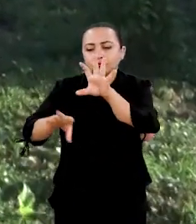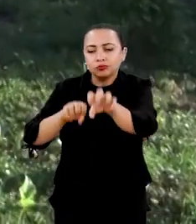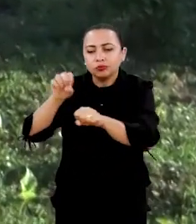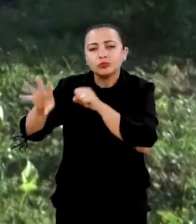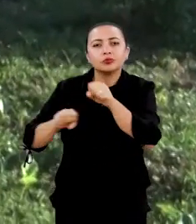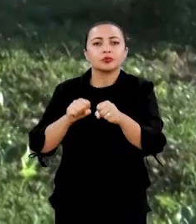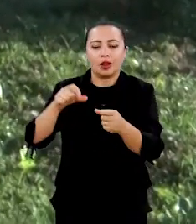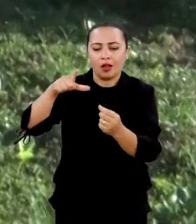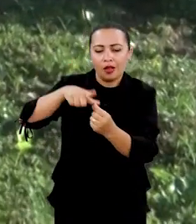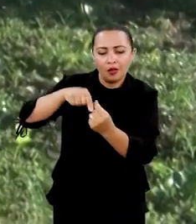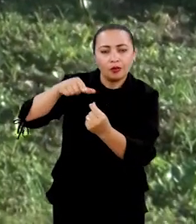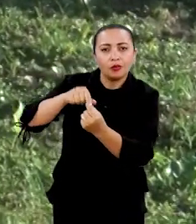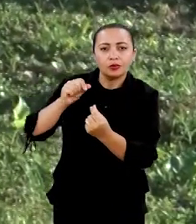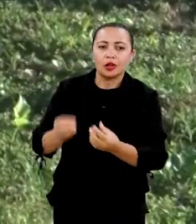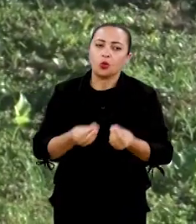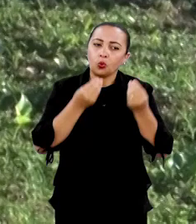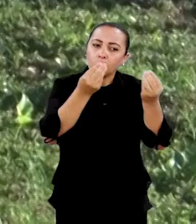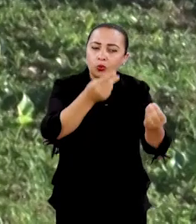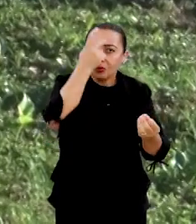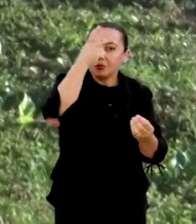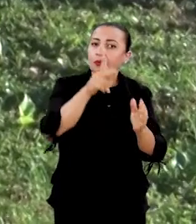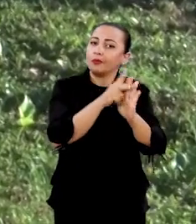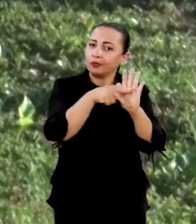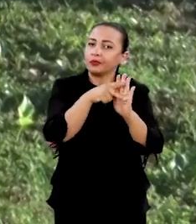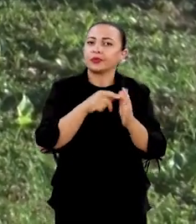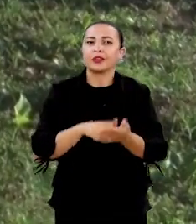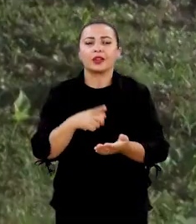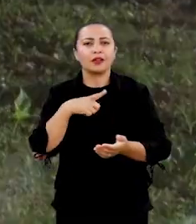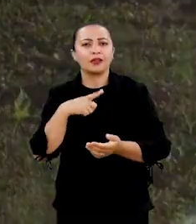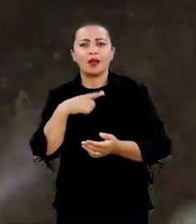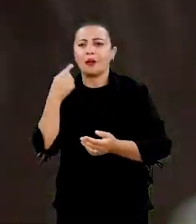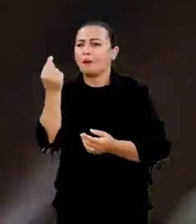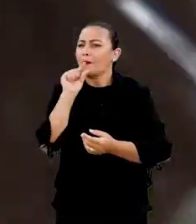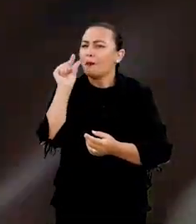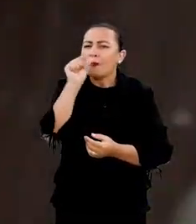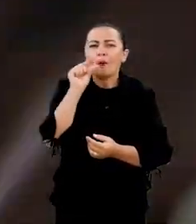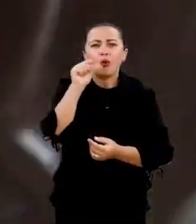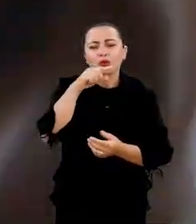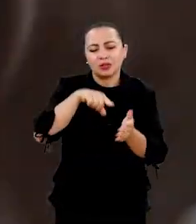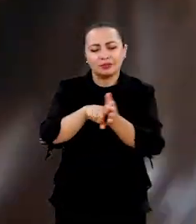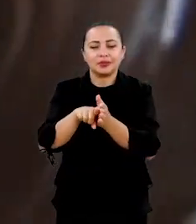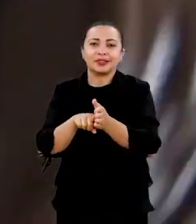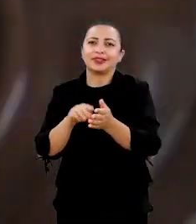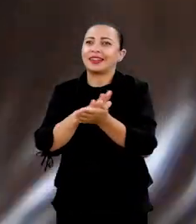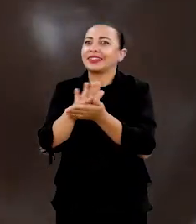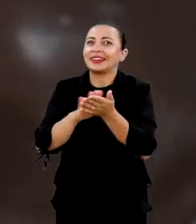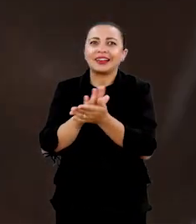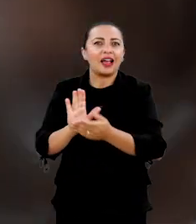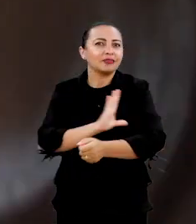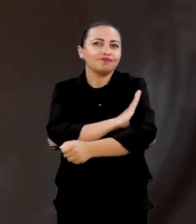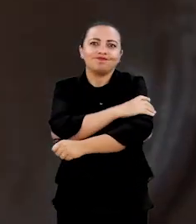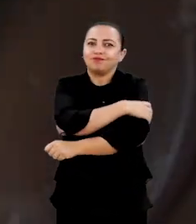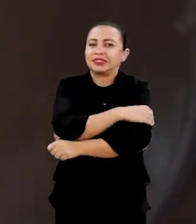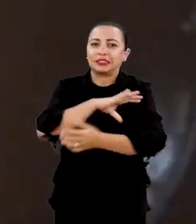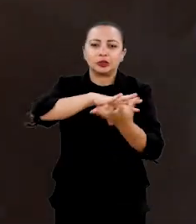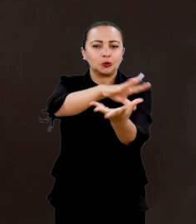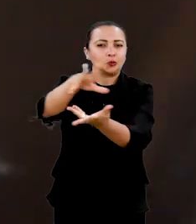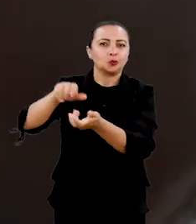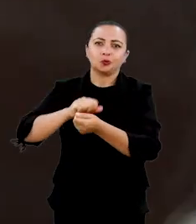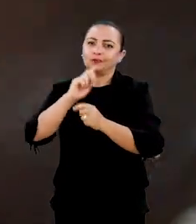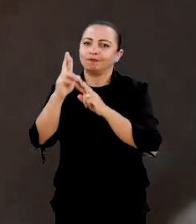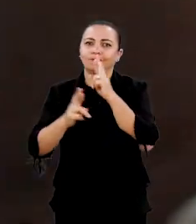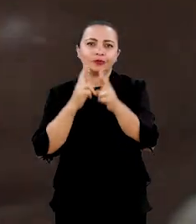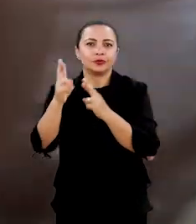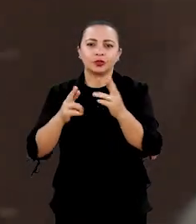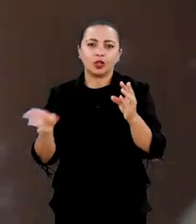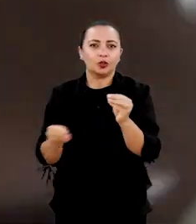fazendo a extração dessas amêndoas, doando para o projeto. Existem poucas pesquisas e nenhuma patente no